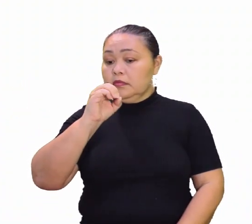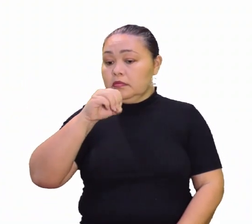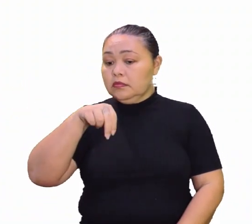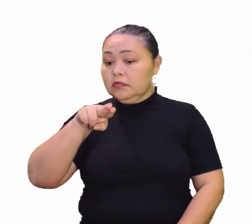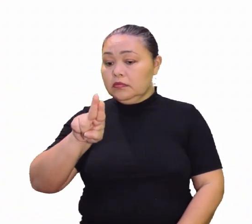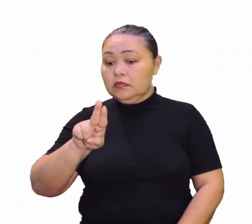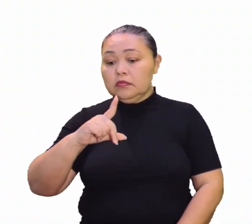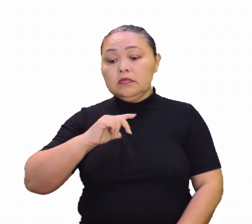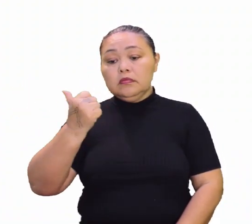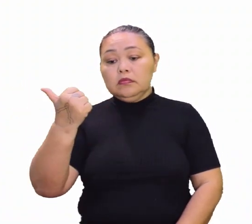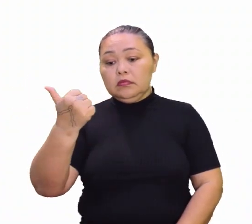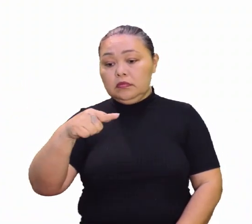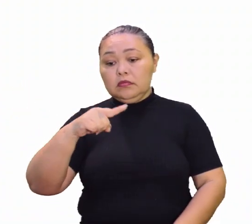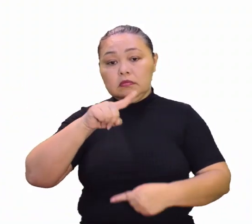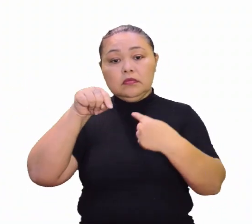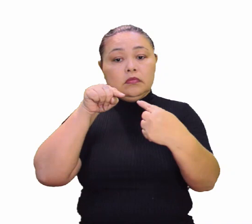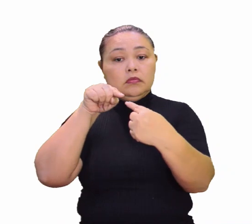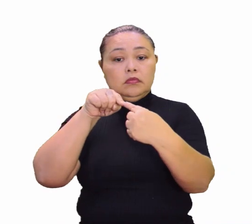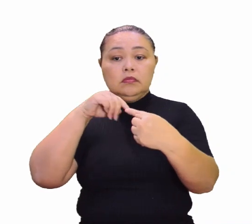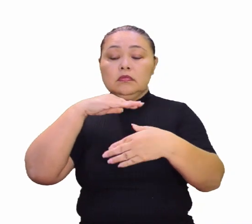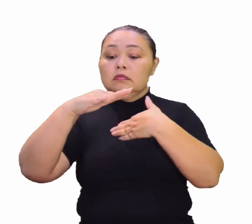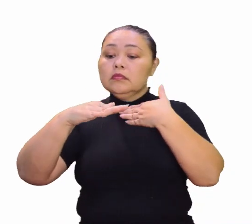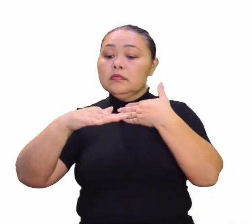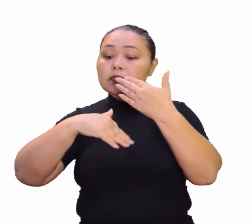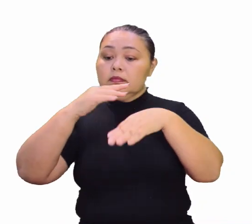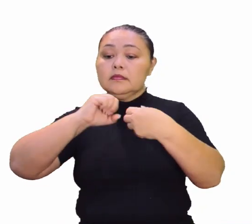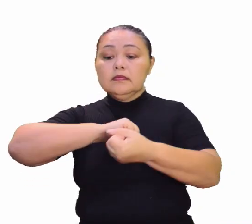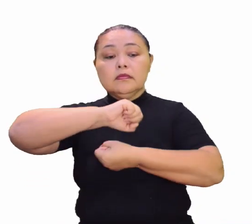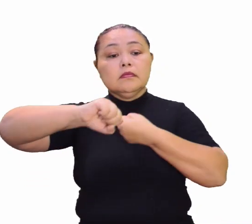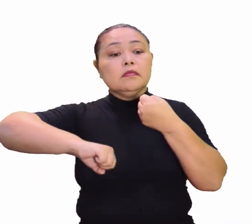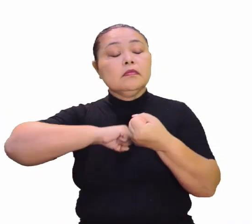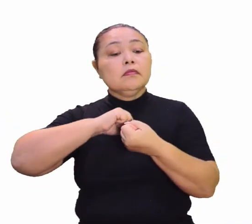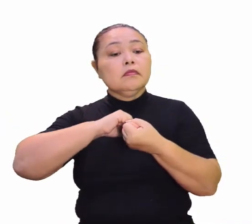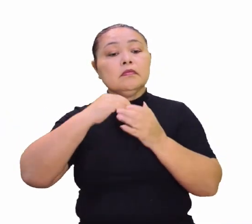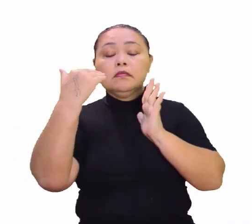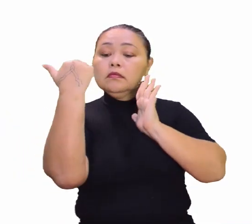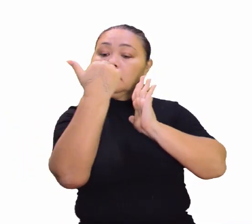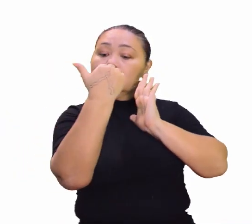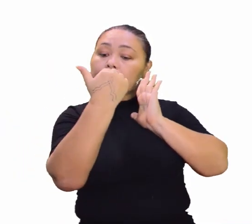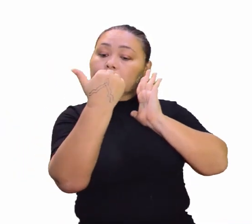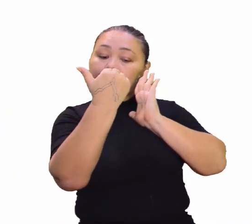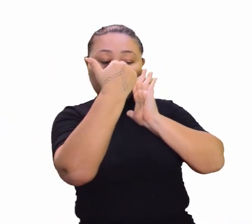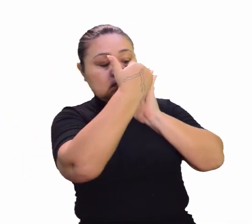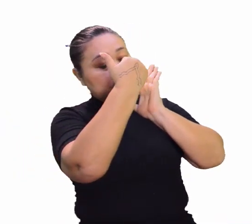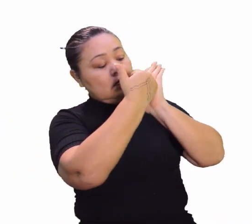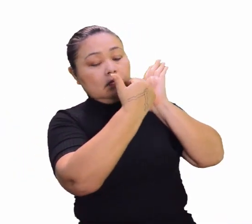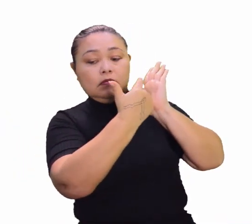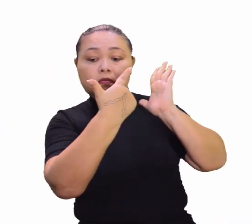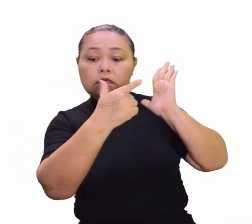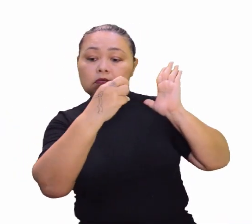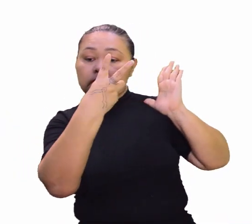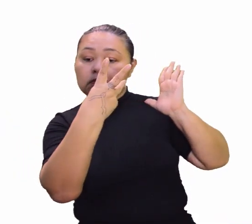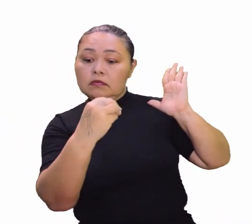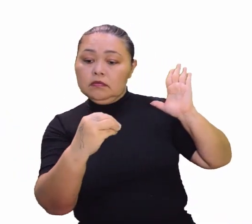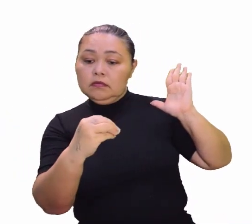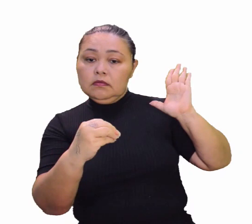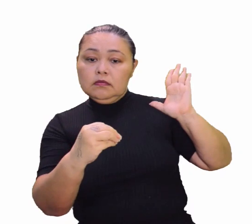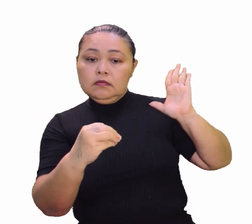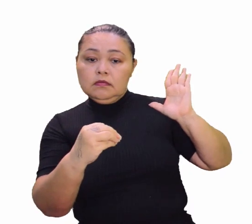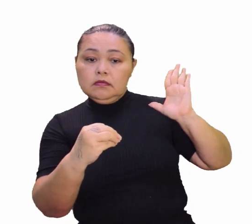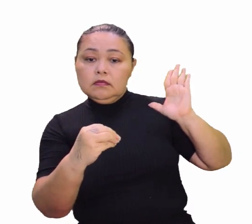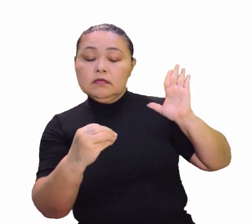17 objetivos de desenvolvimento sustentável, que ficou conhecida aí como Agenda 2030,